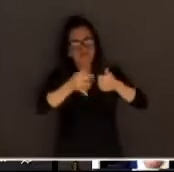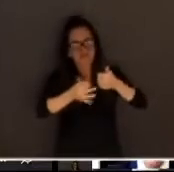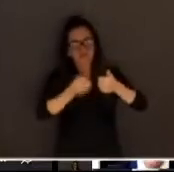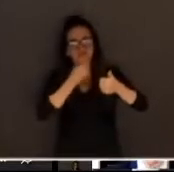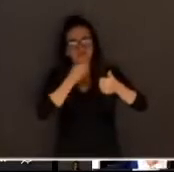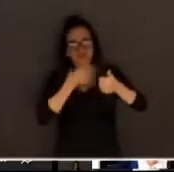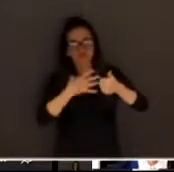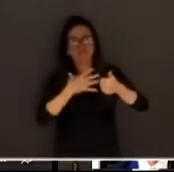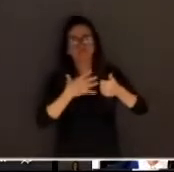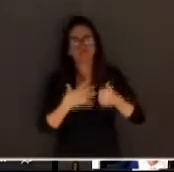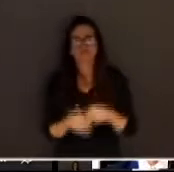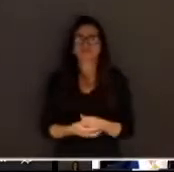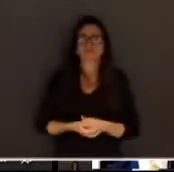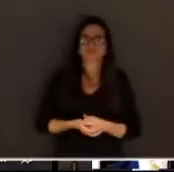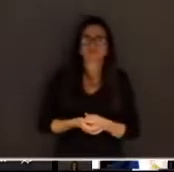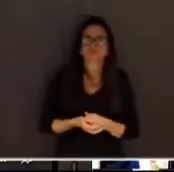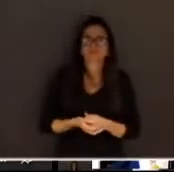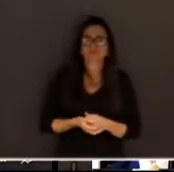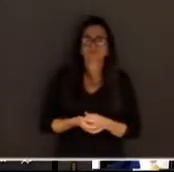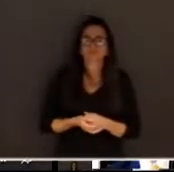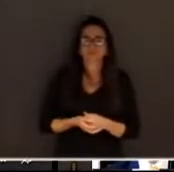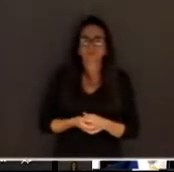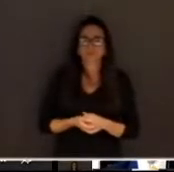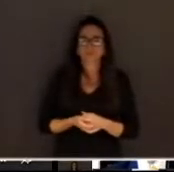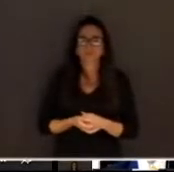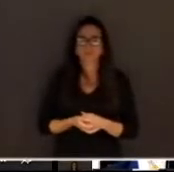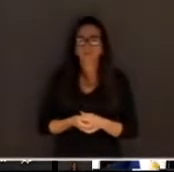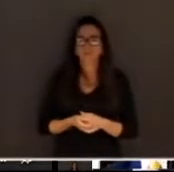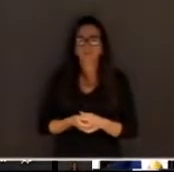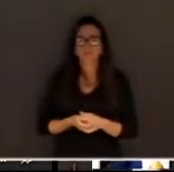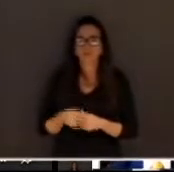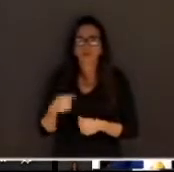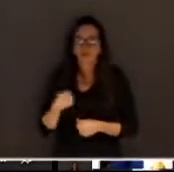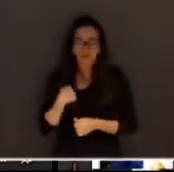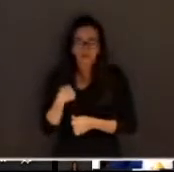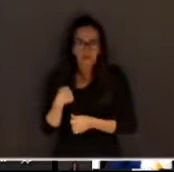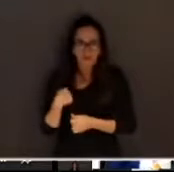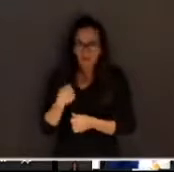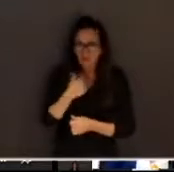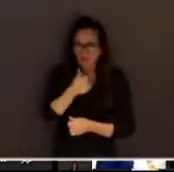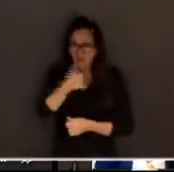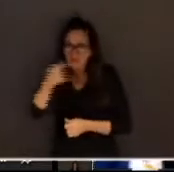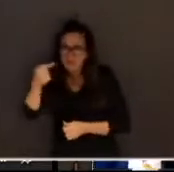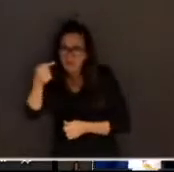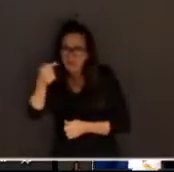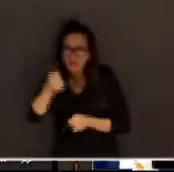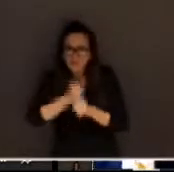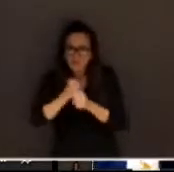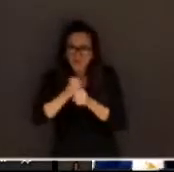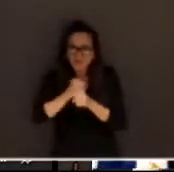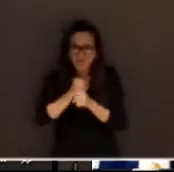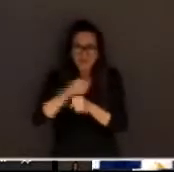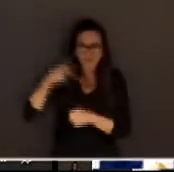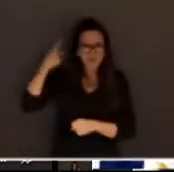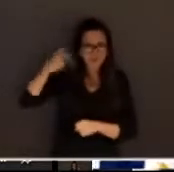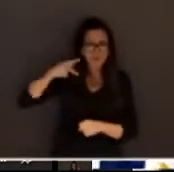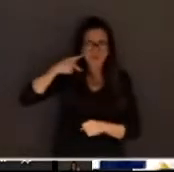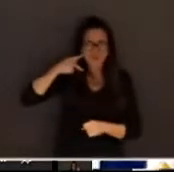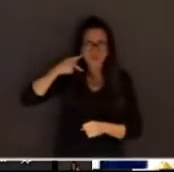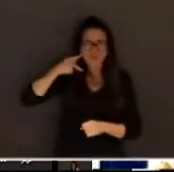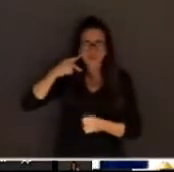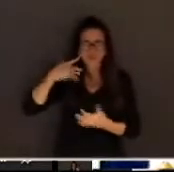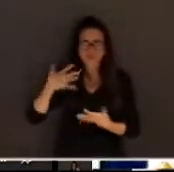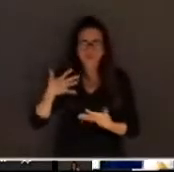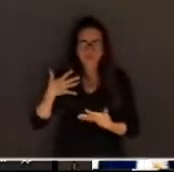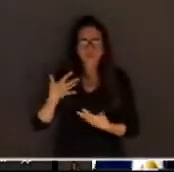bem. E funciona muitíssimo bem. Eu, nesses 17 anos, enquanto promotor de justiça, já